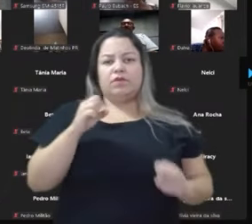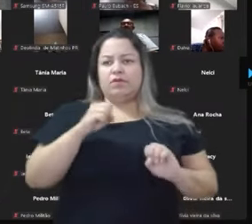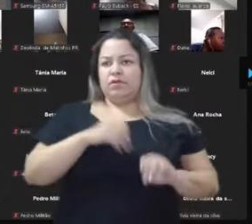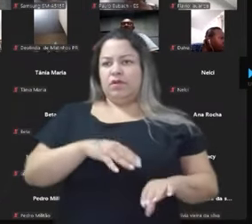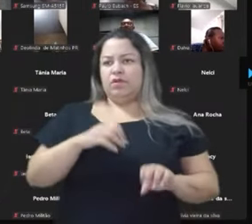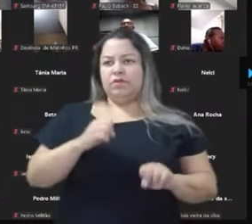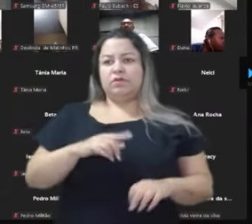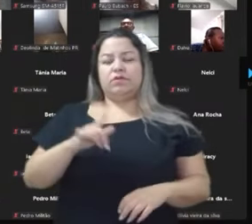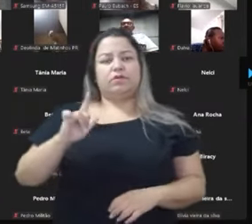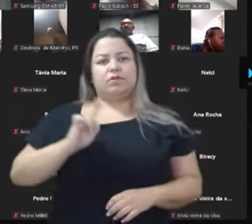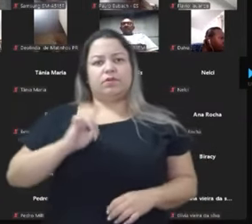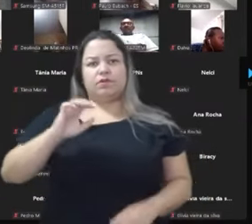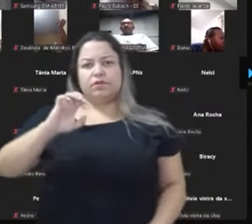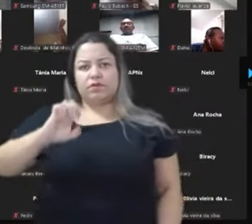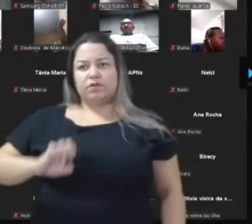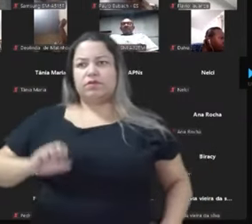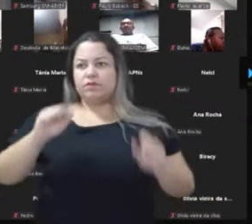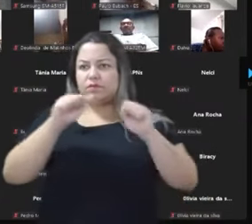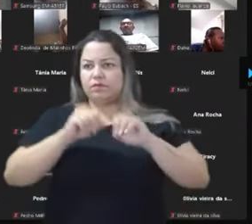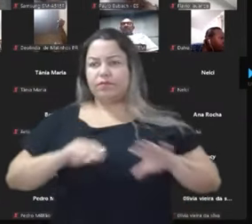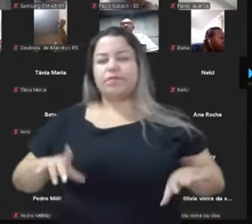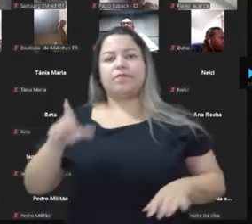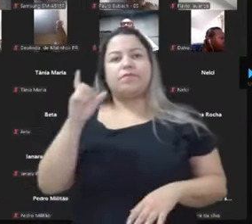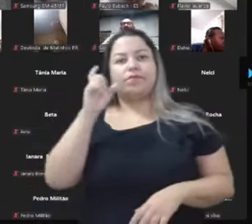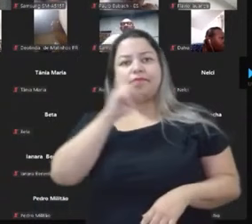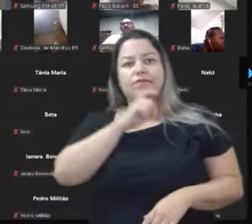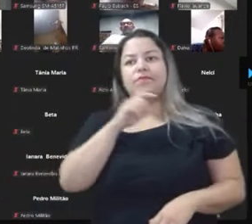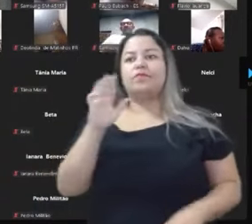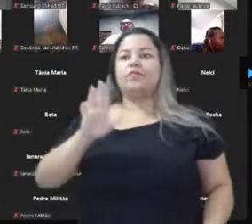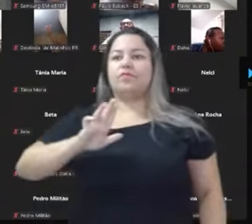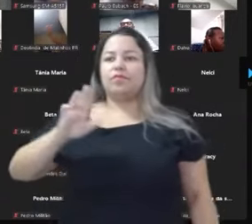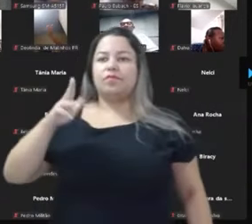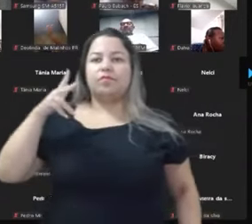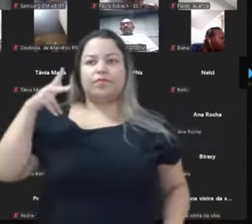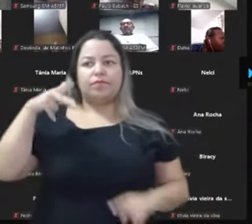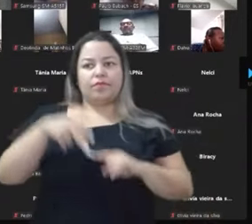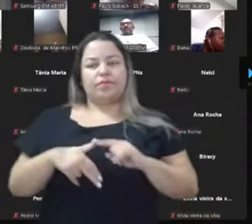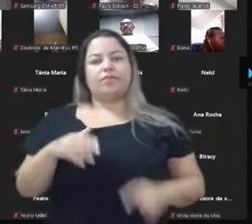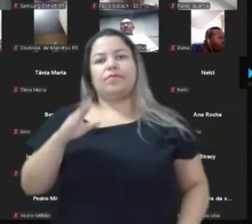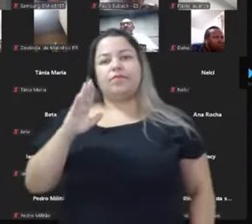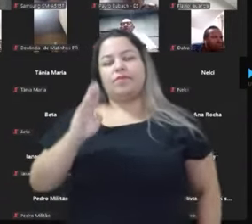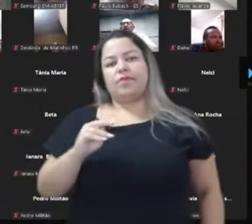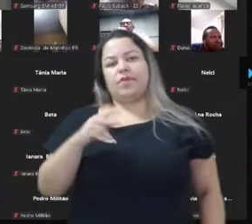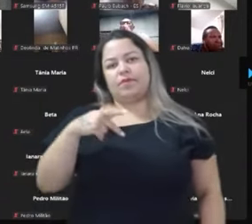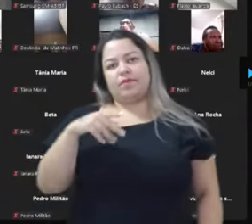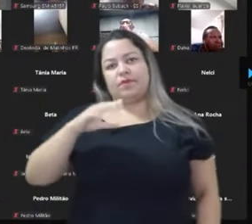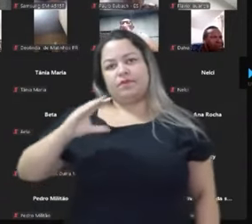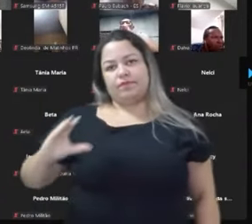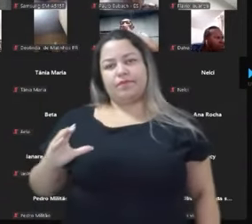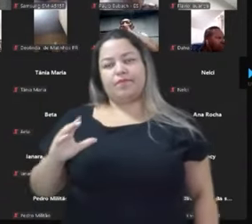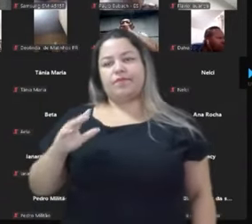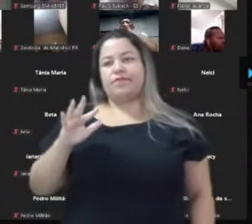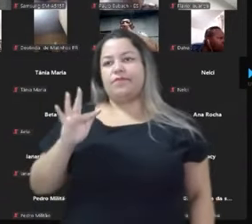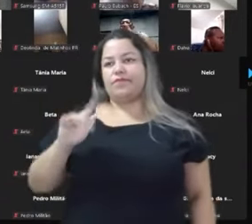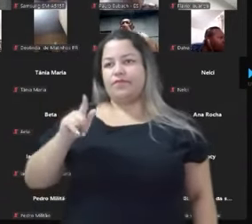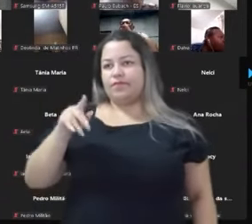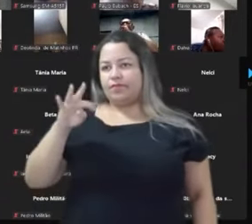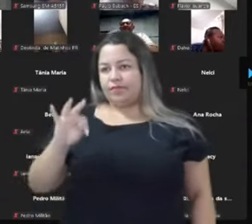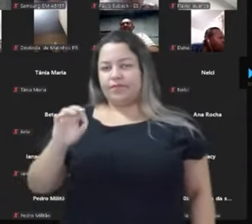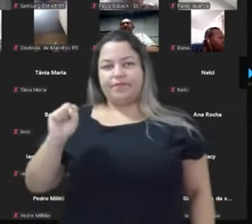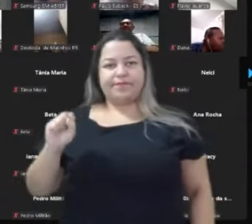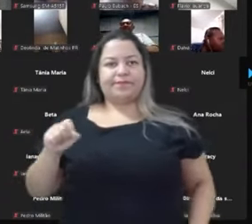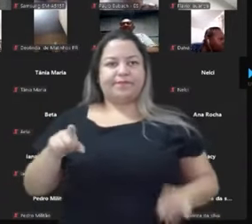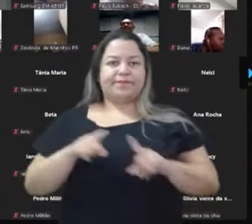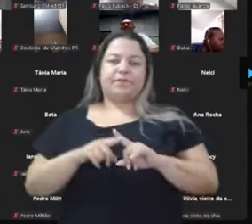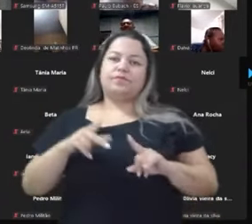Tem gente até de esquerda disseminando fake news que o Lula queria cortar no BPC, que ele queria cortar da FGTS. Que ele queria atacar